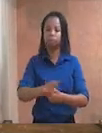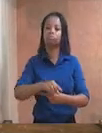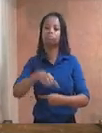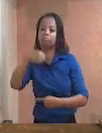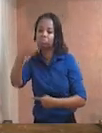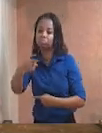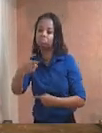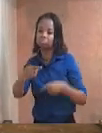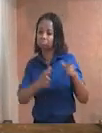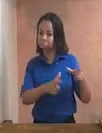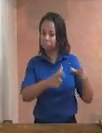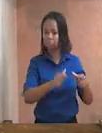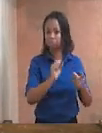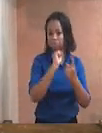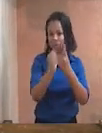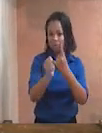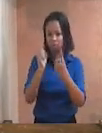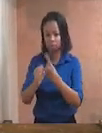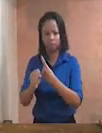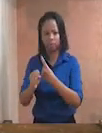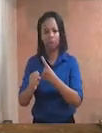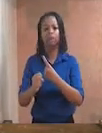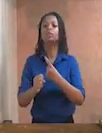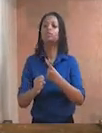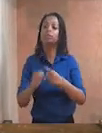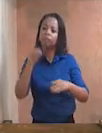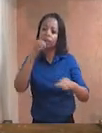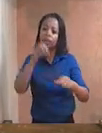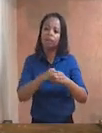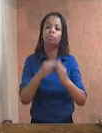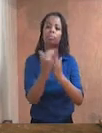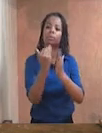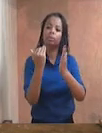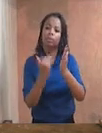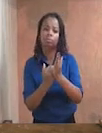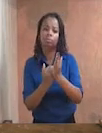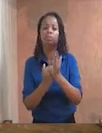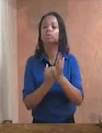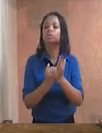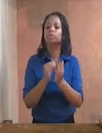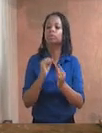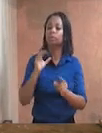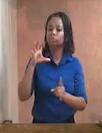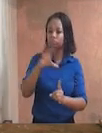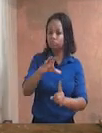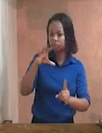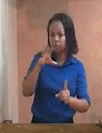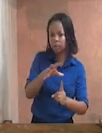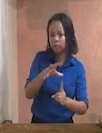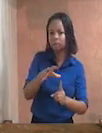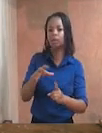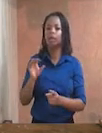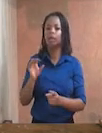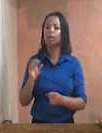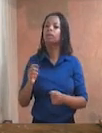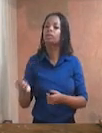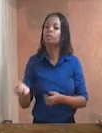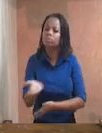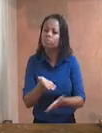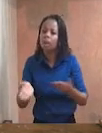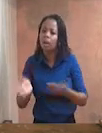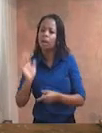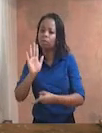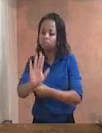será esta incluída em programas de orientação e auxílio, nos termos parágrafo